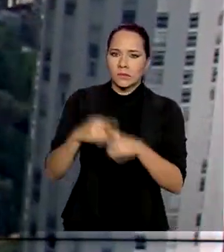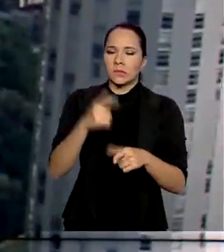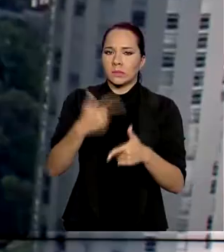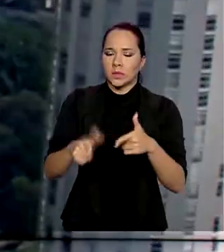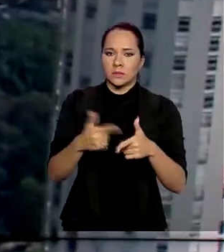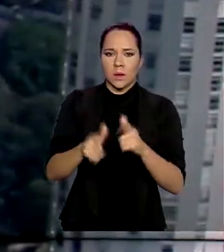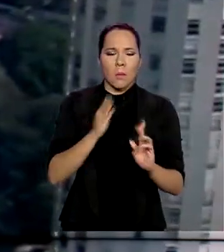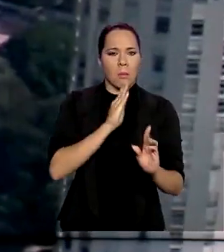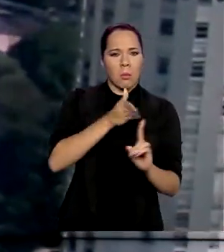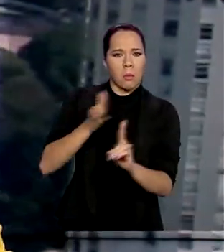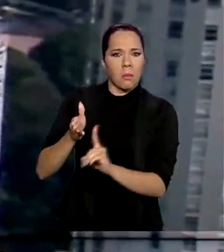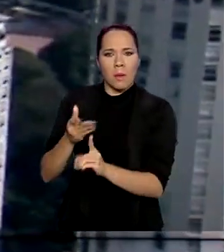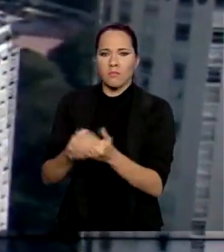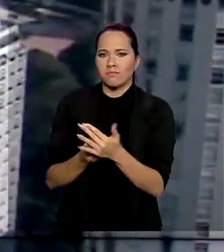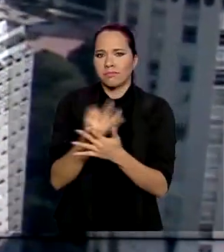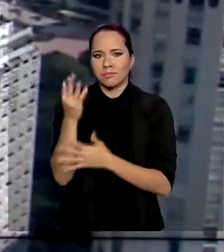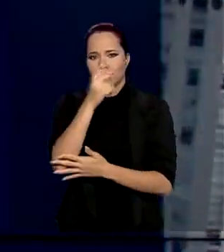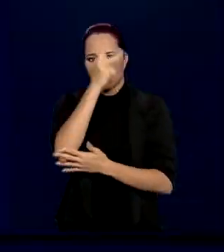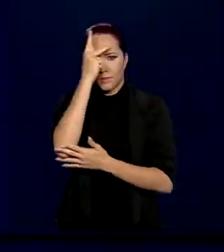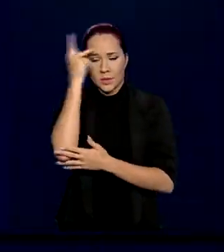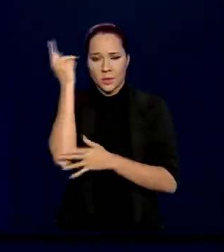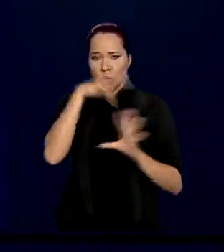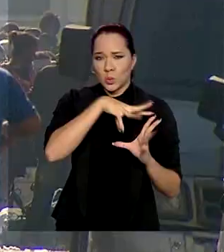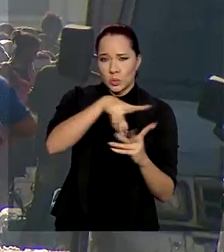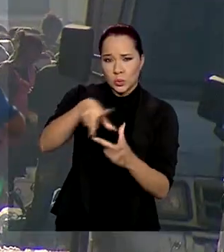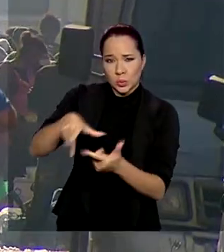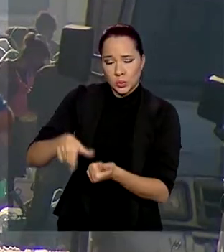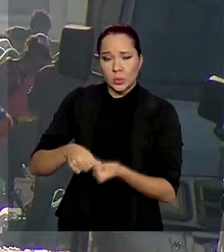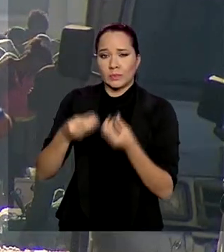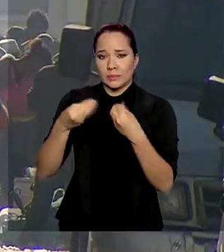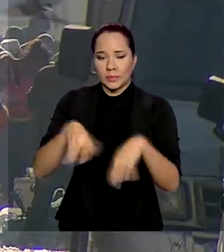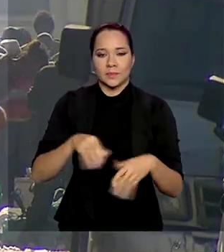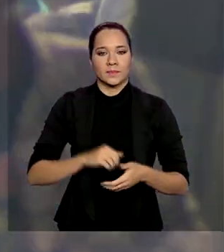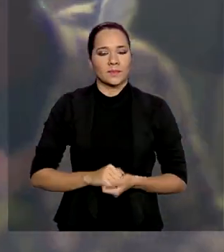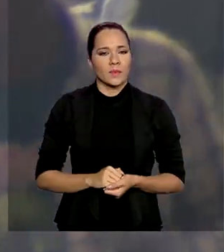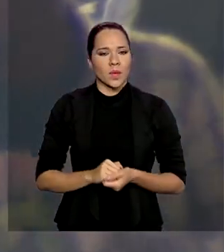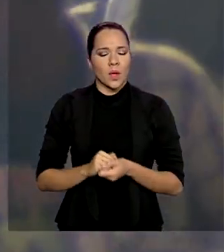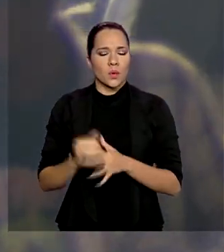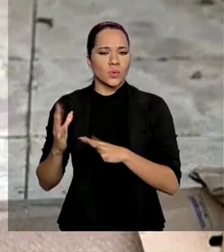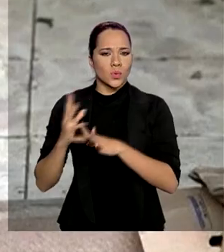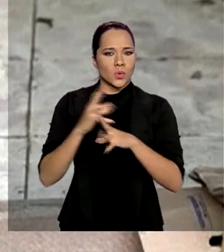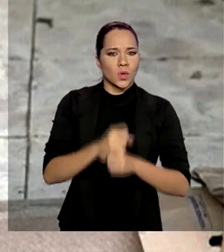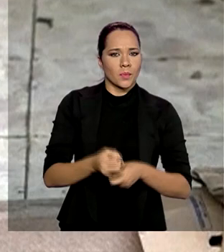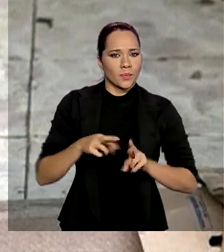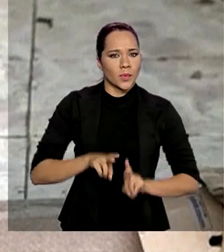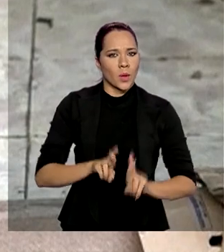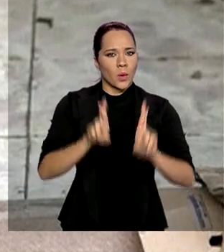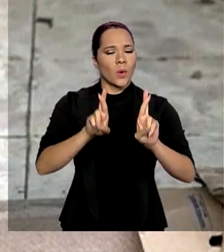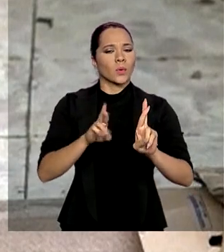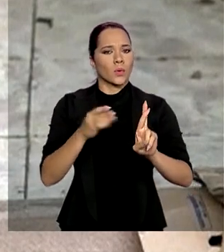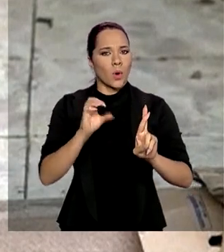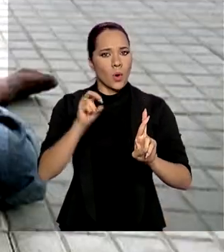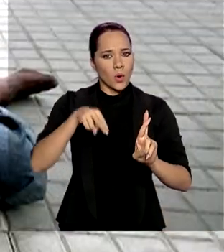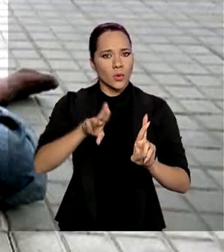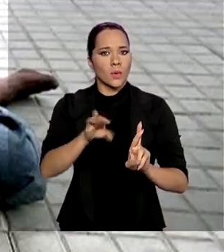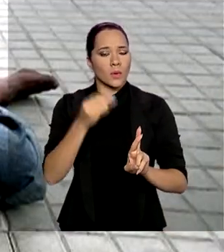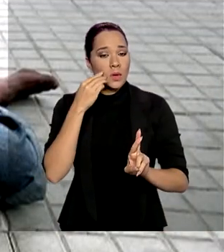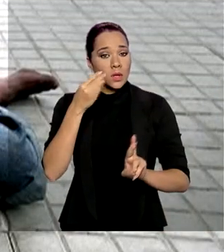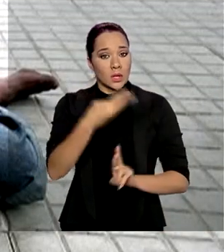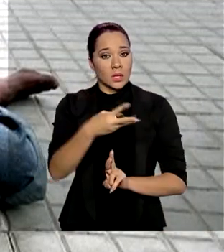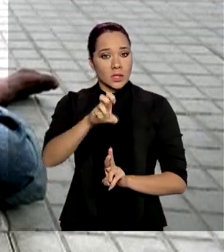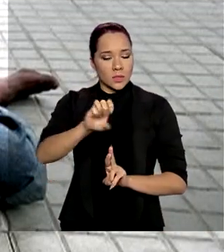milhões de pessoas em todo o mundo. Um levantamento da ONU mostrou que 35 milhões de usuários